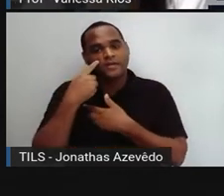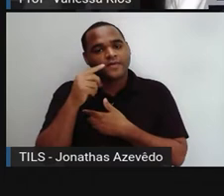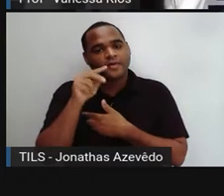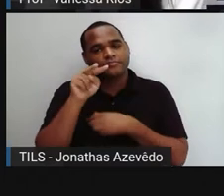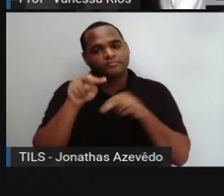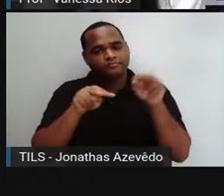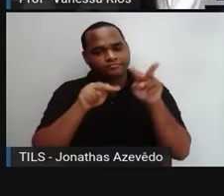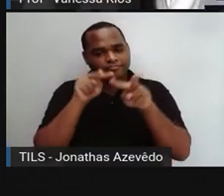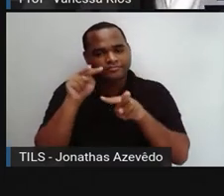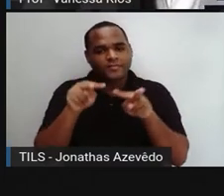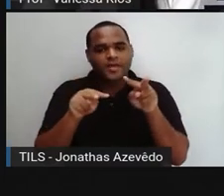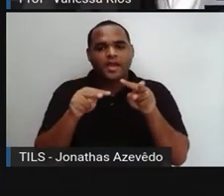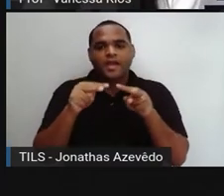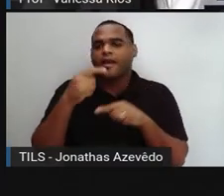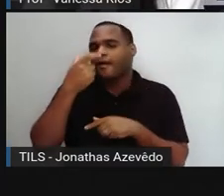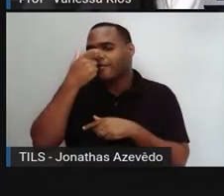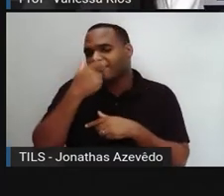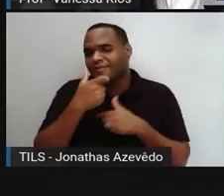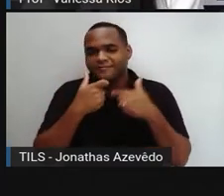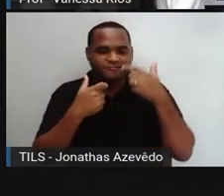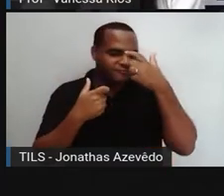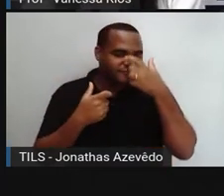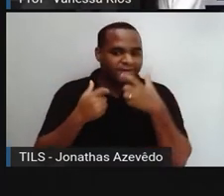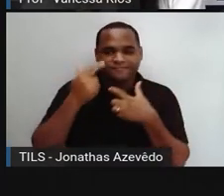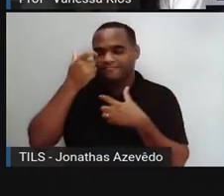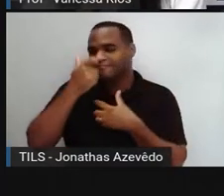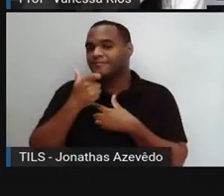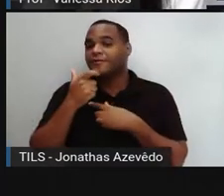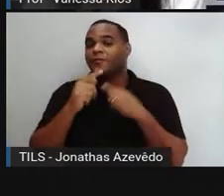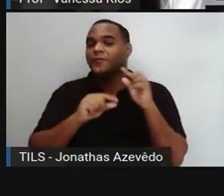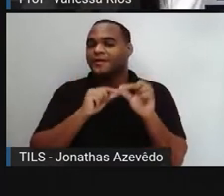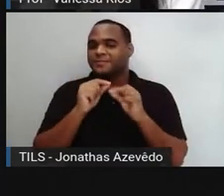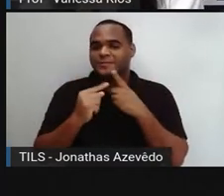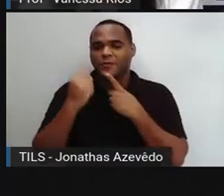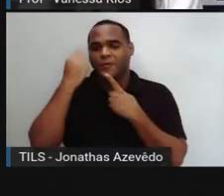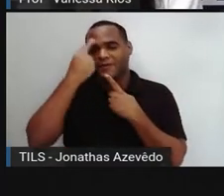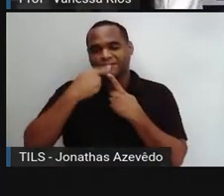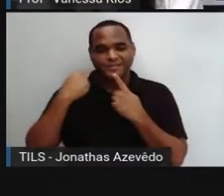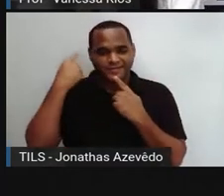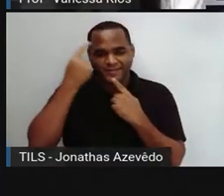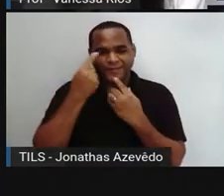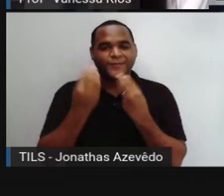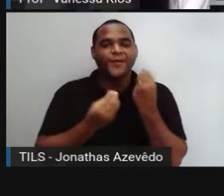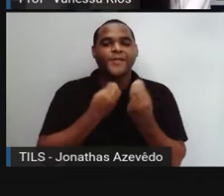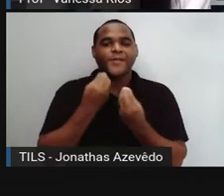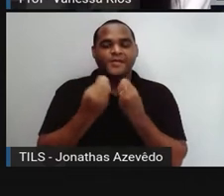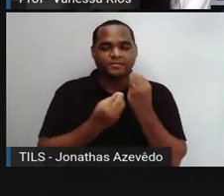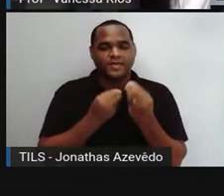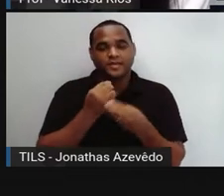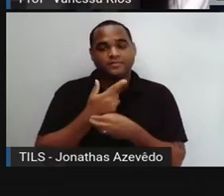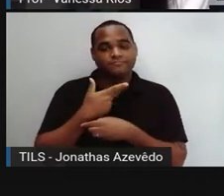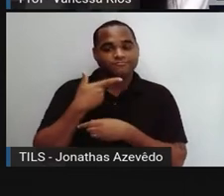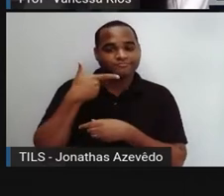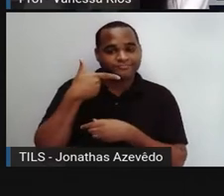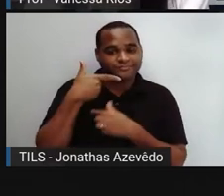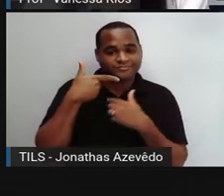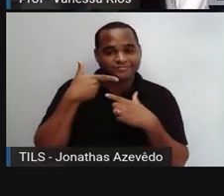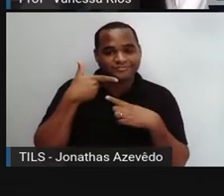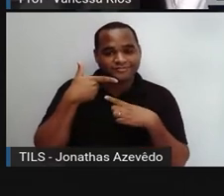fisionomia das pessoas que estão na fotografia. Como é que são o rosto, né? Elas não estão sorrindo?